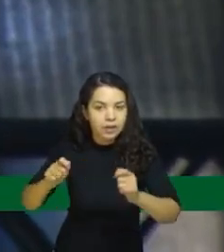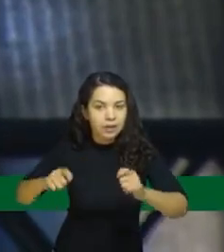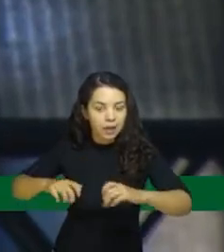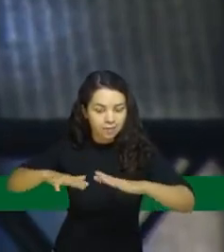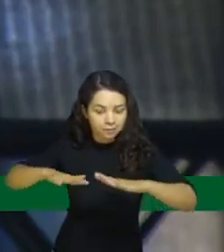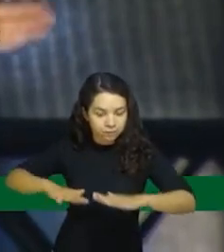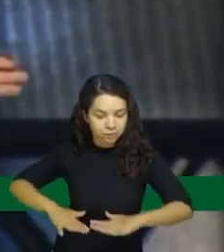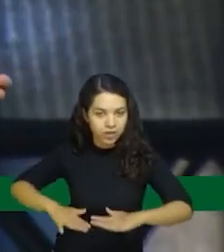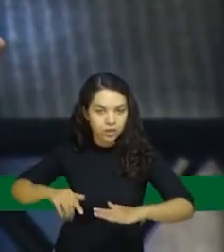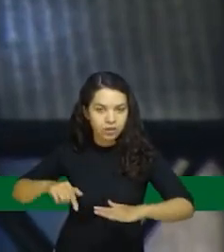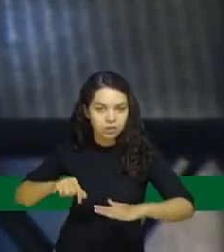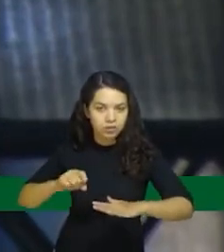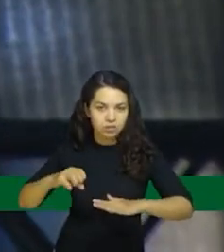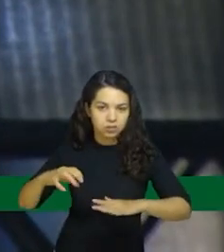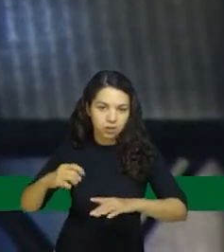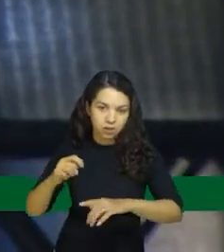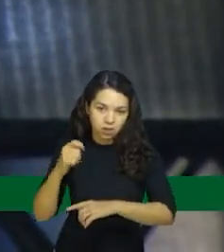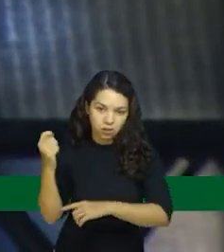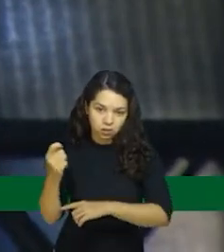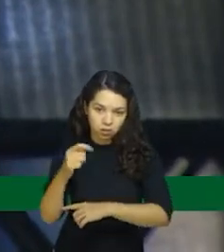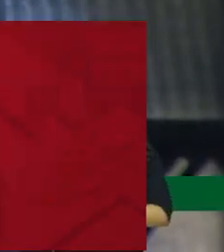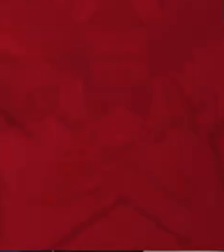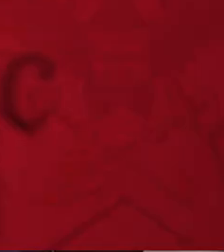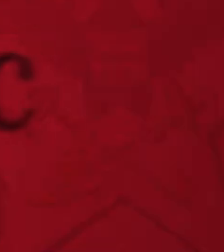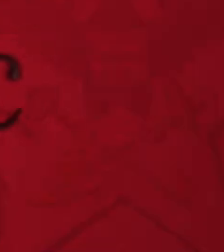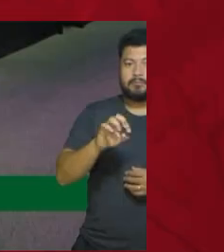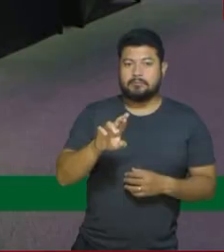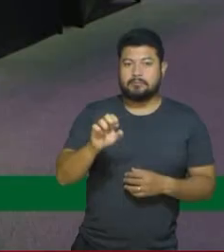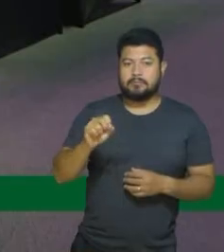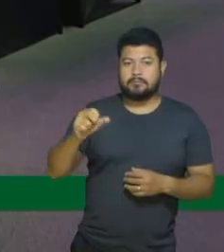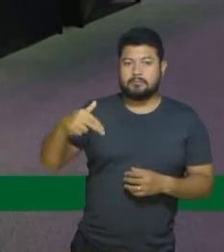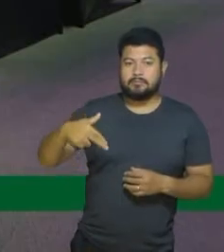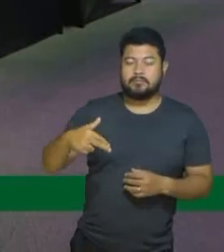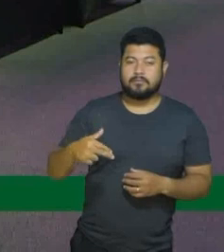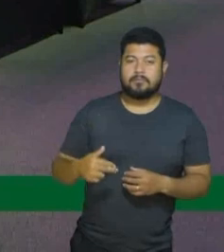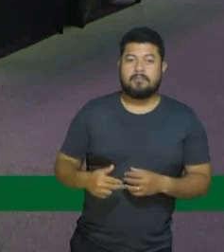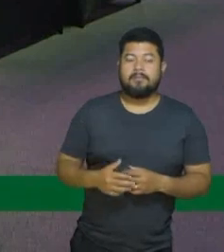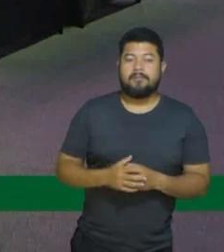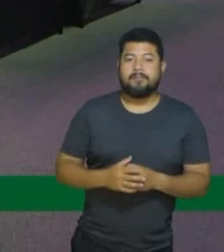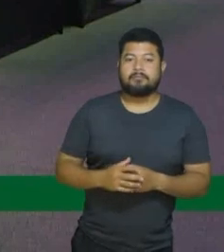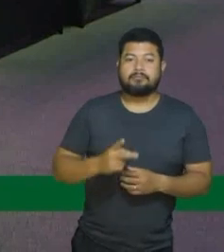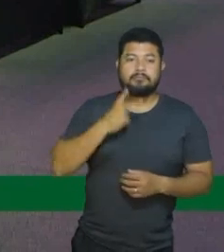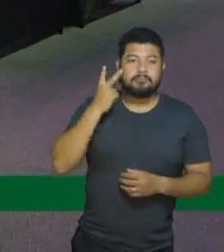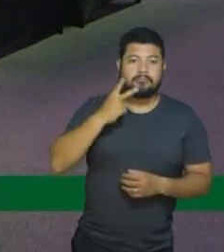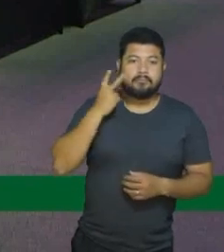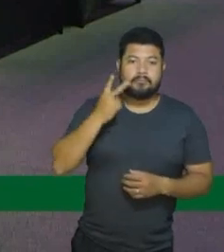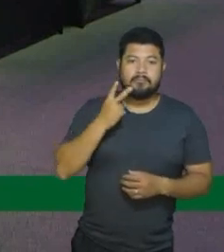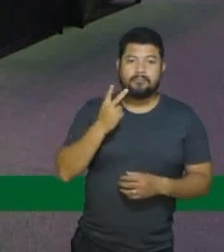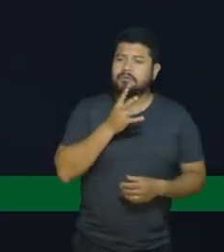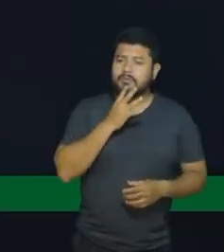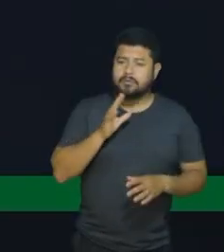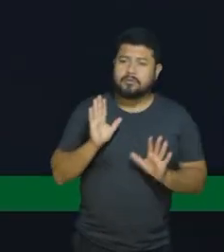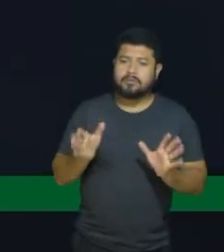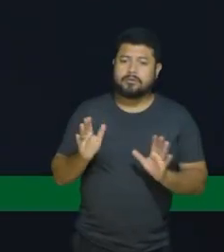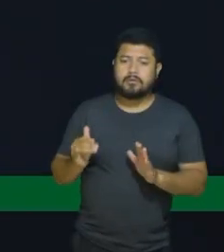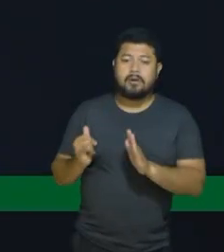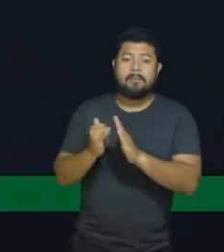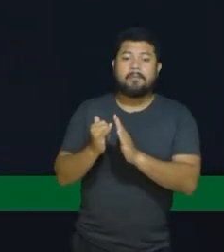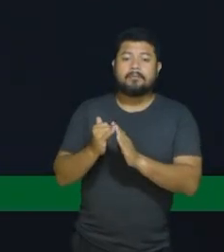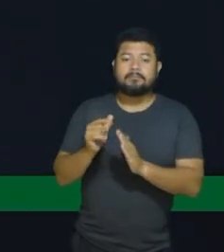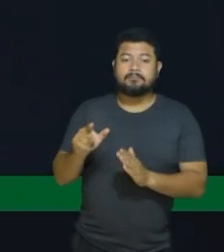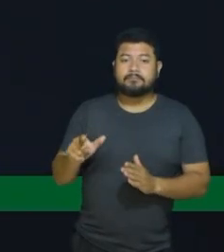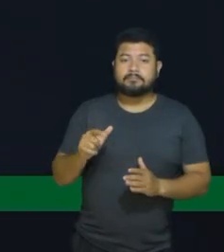Santa Catarina e não vá para o Rio Grande do Sul como está hoje. Depois, o Hospital e Maternidade Tereza Ramos foi